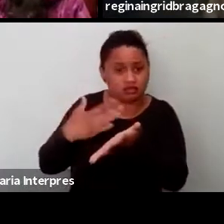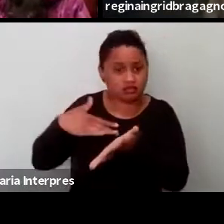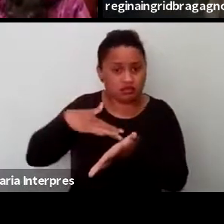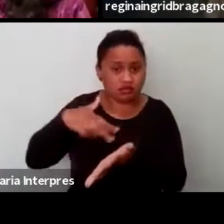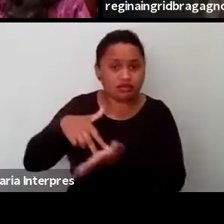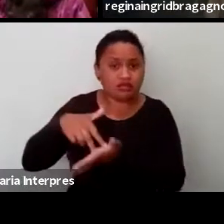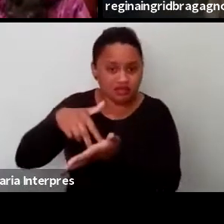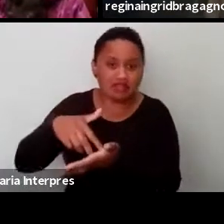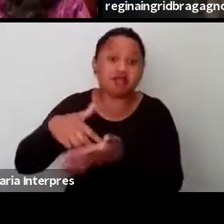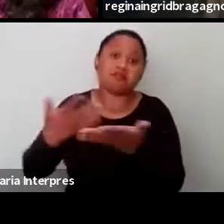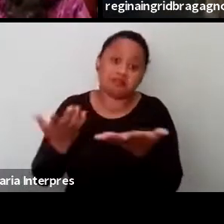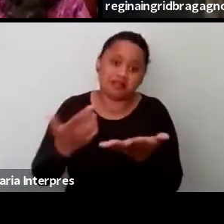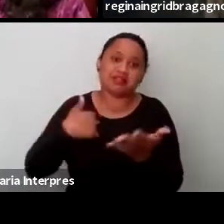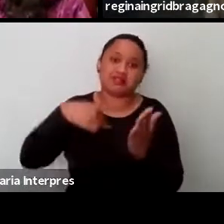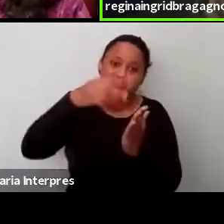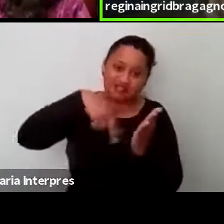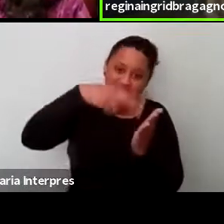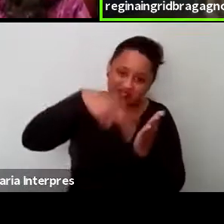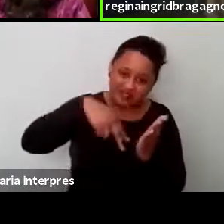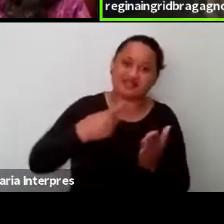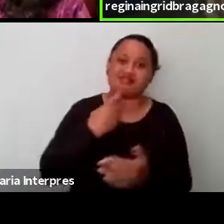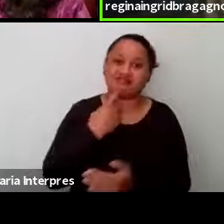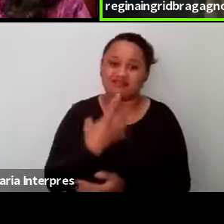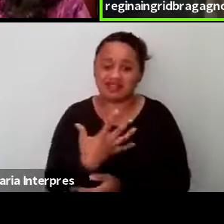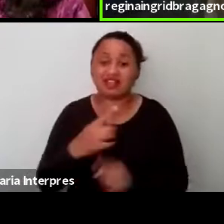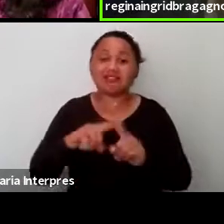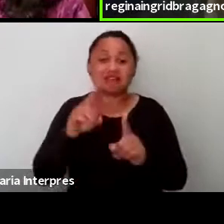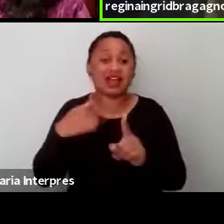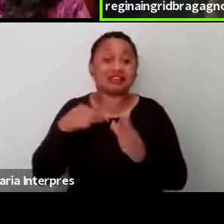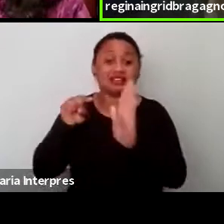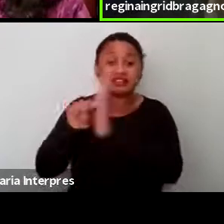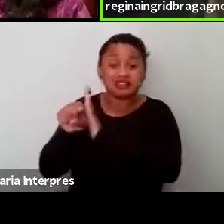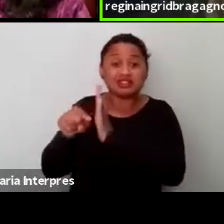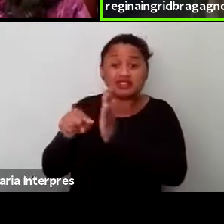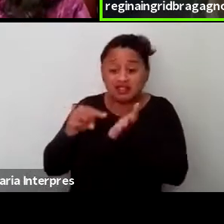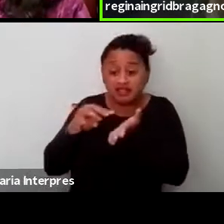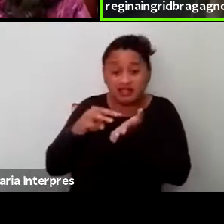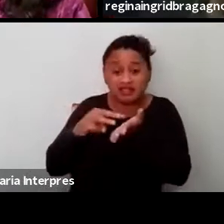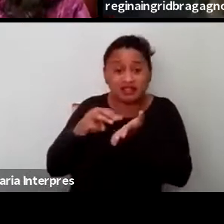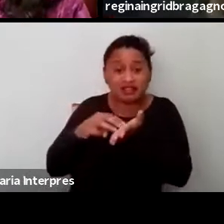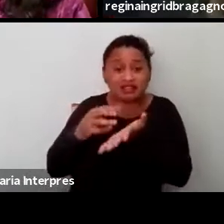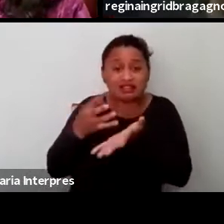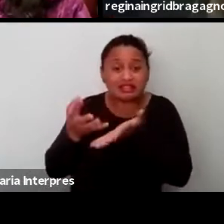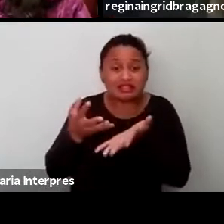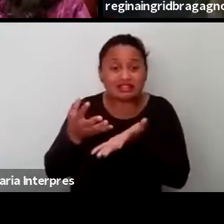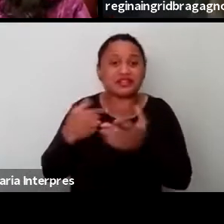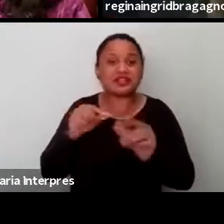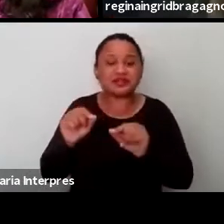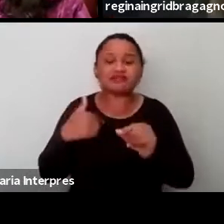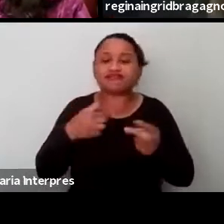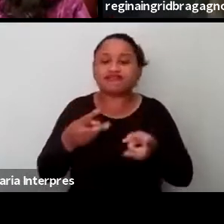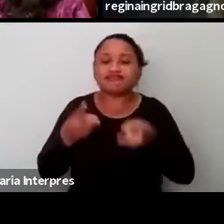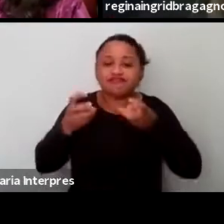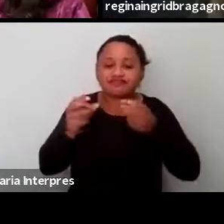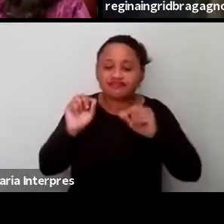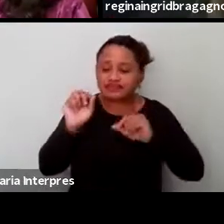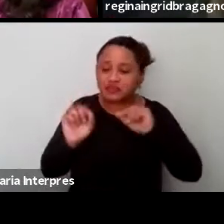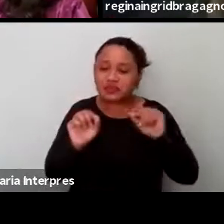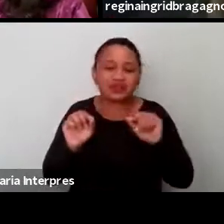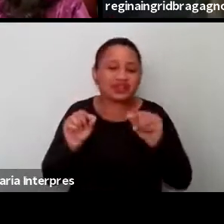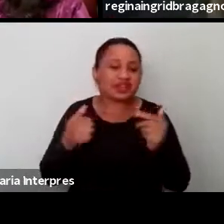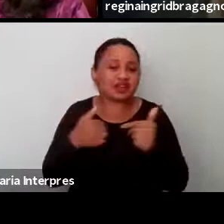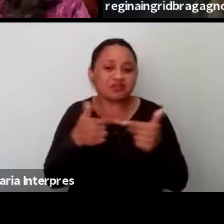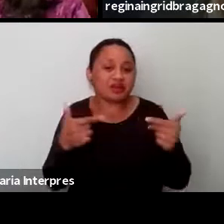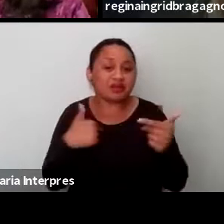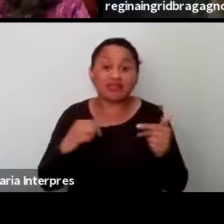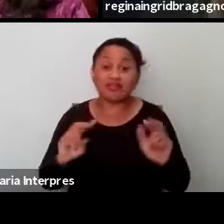com a nossa leitura, né? De Paulo Freire, a gente faz uma pergunta de método numa perspectiva de resguardar algo tão